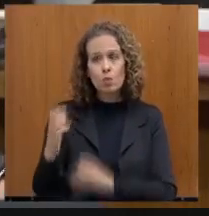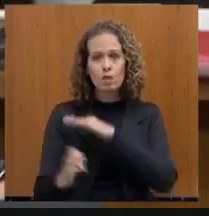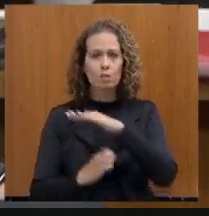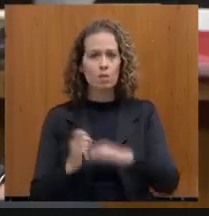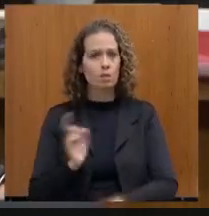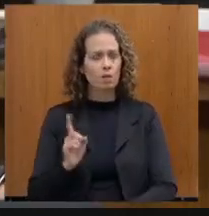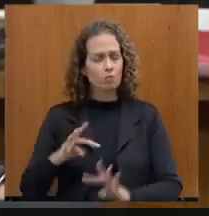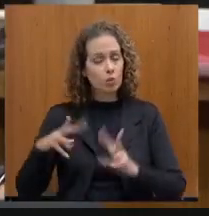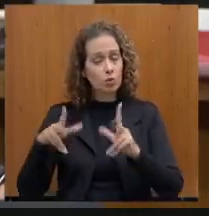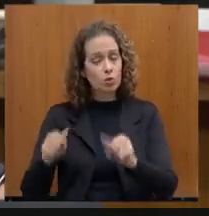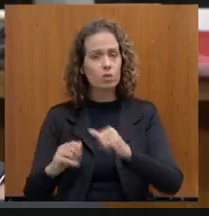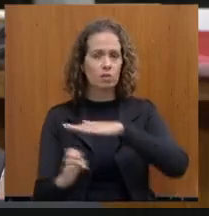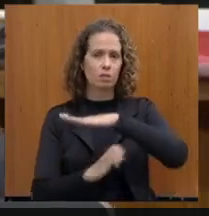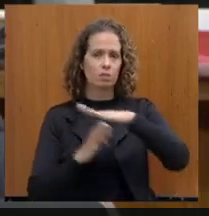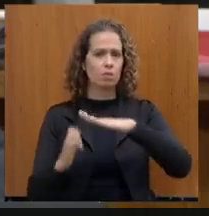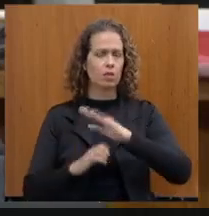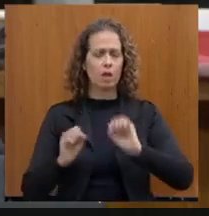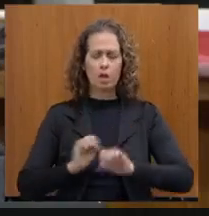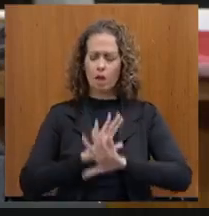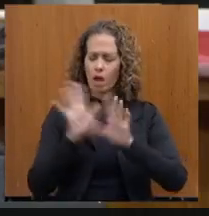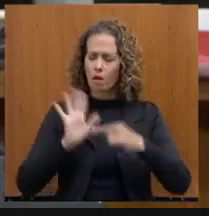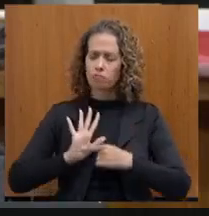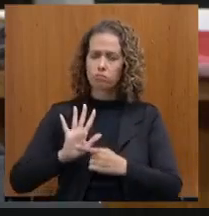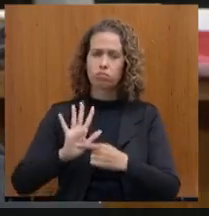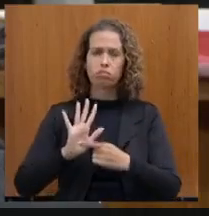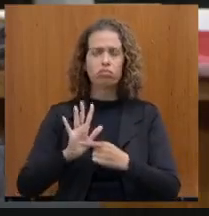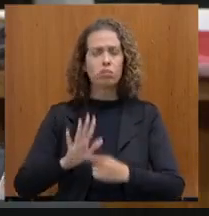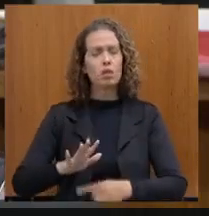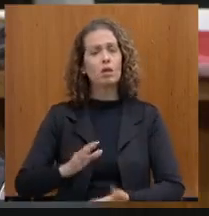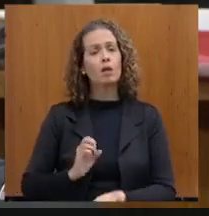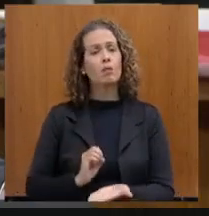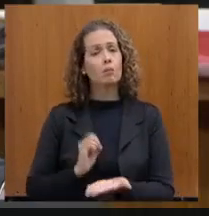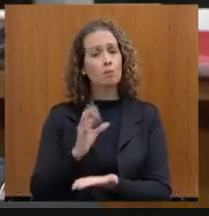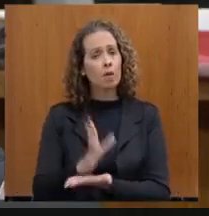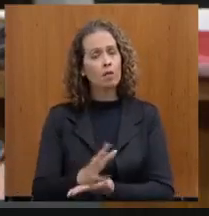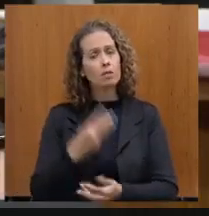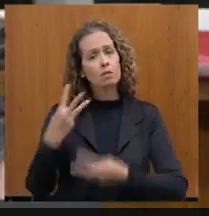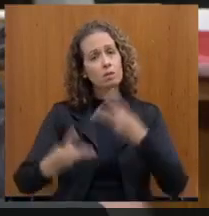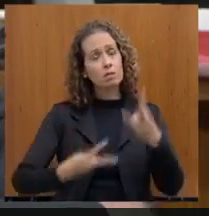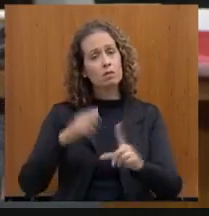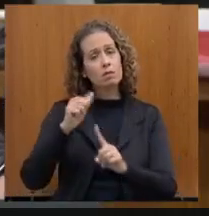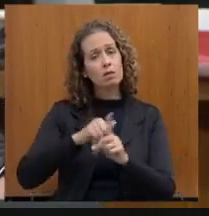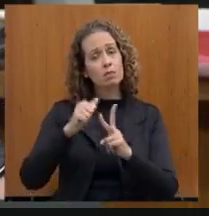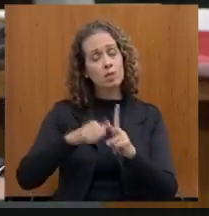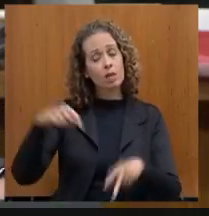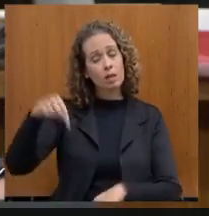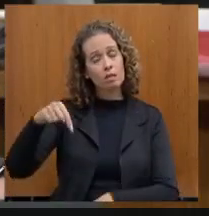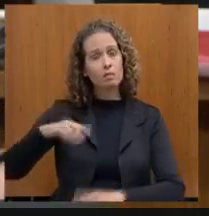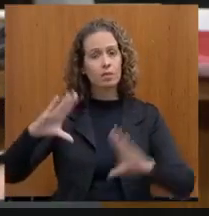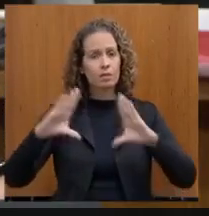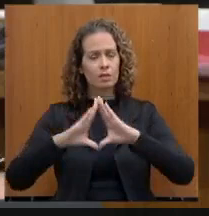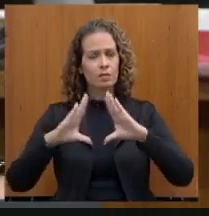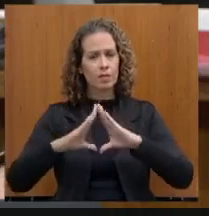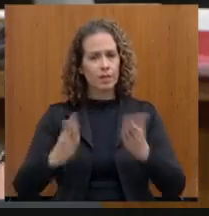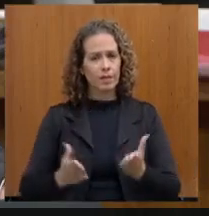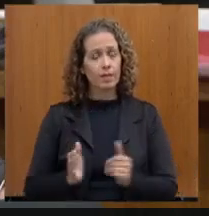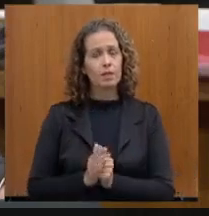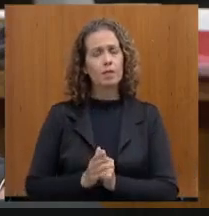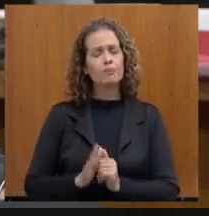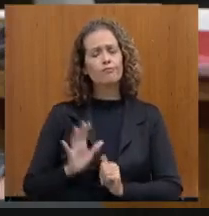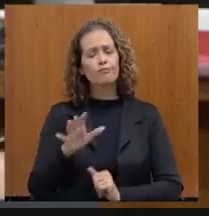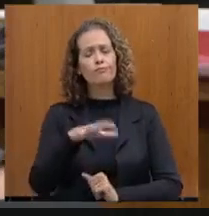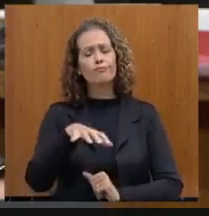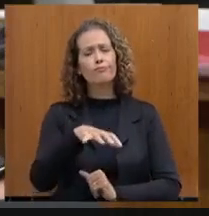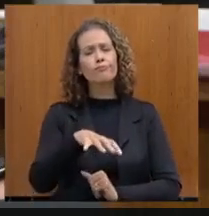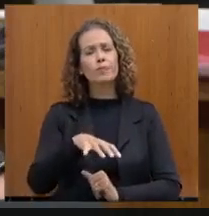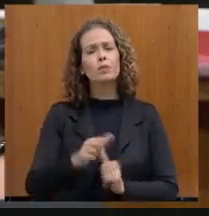E é totalmente transparente. A gente envia para cá, a Assembleia, trimestralmente, e o setor econômico fica sabendo de todos os incentivos que